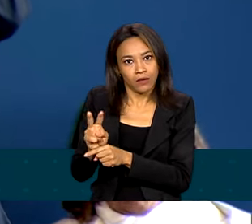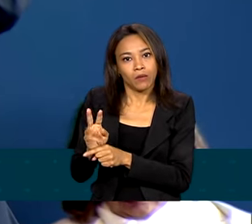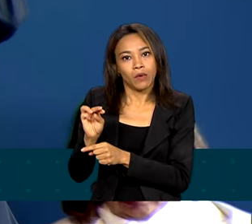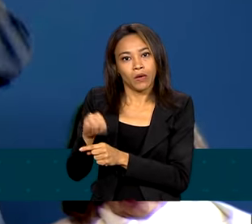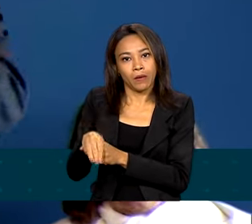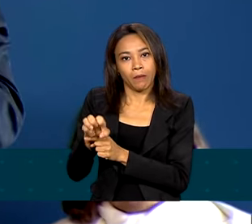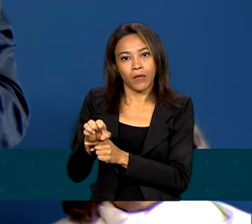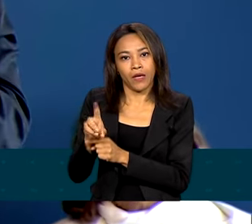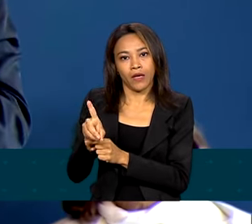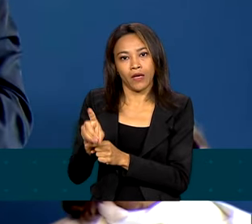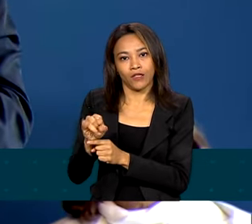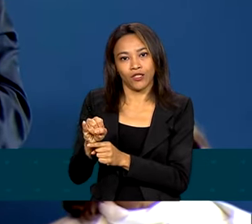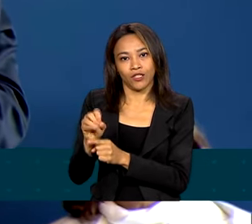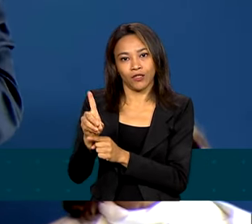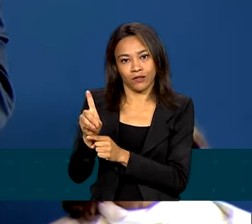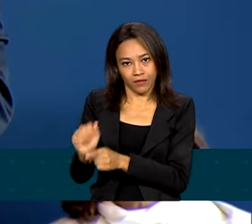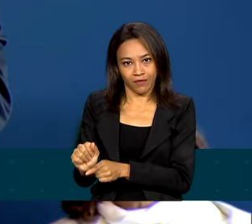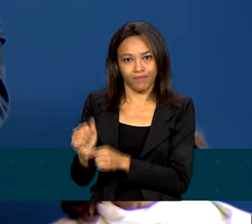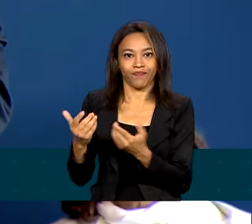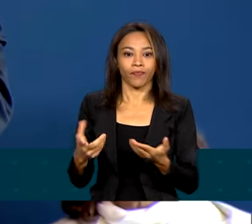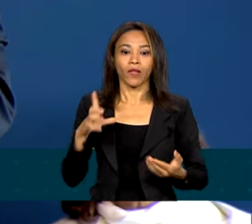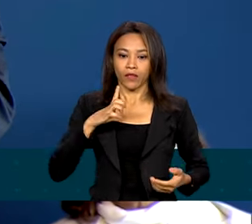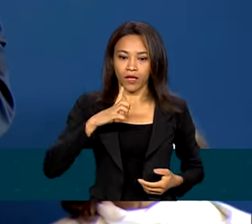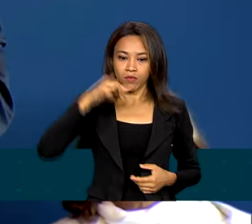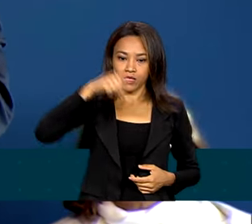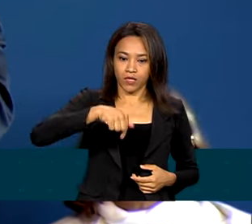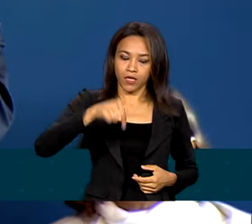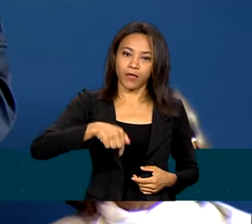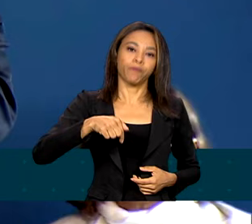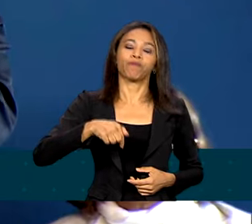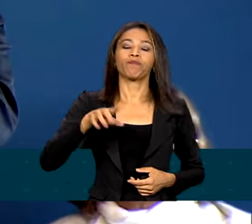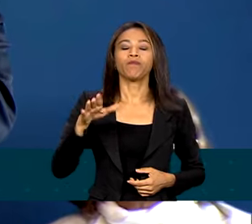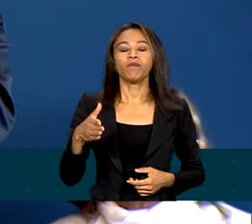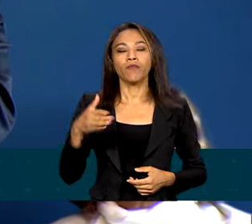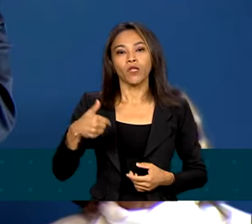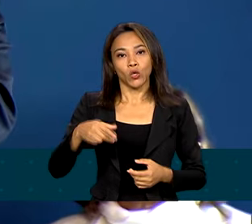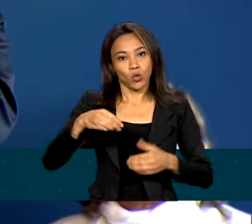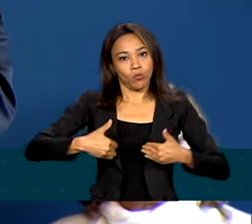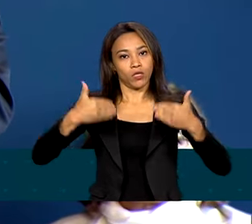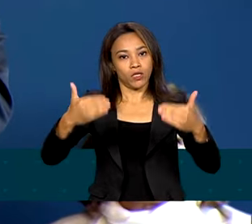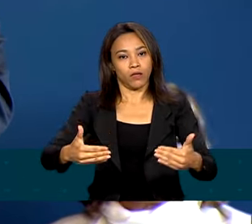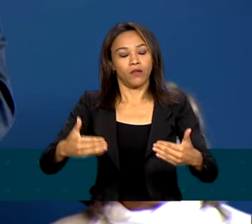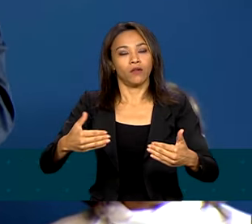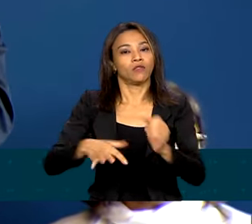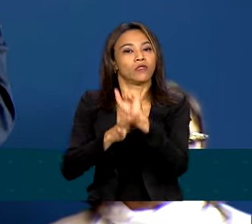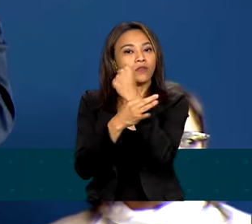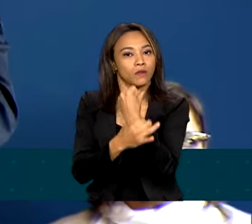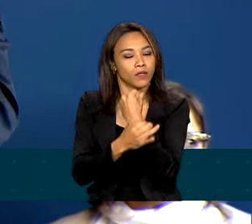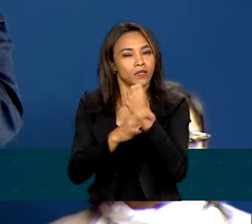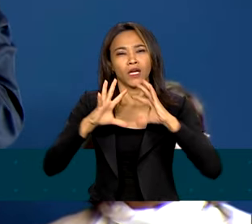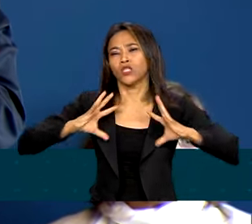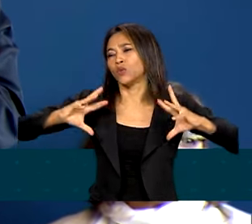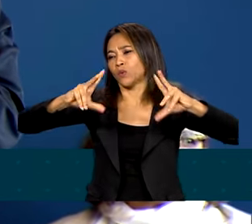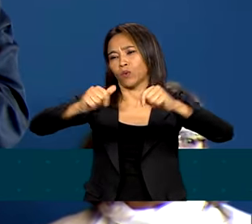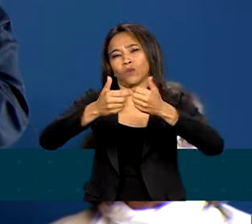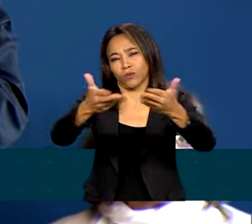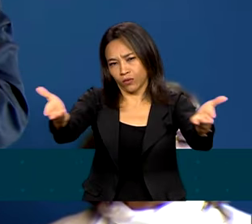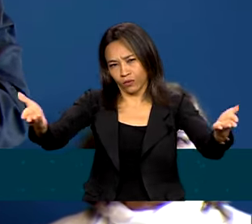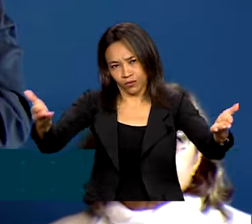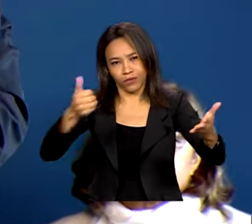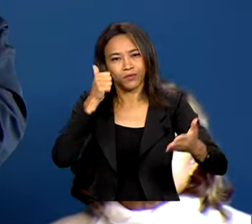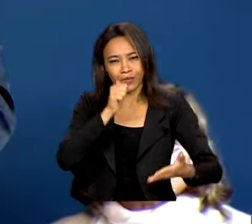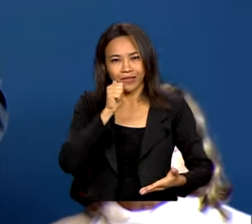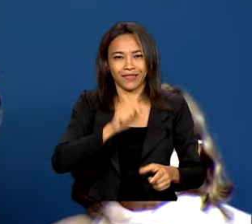uma embaixada de vocês. O Ministério da Justiça e Segurança Pública é de todo o Brasil, é de todos, mas, sobretudo, é de todas.